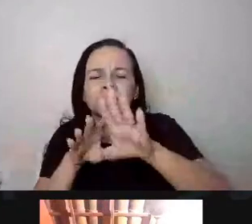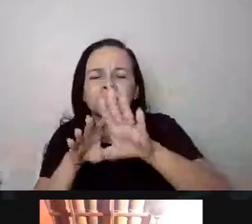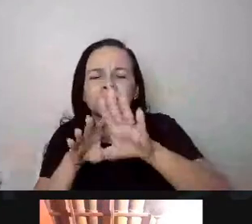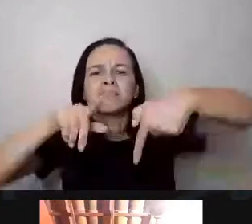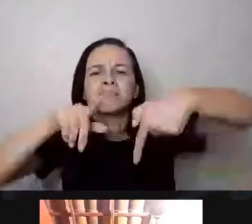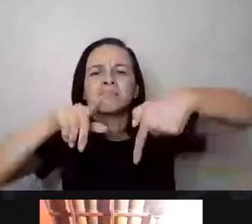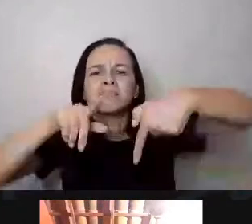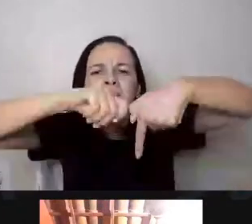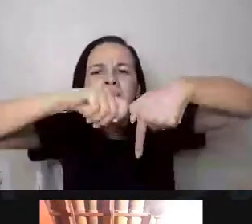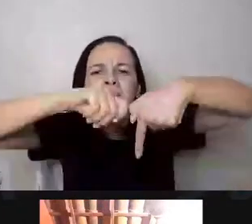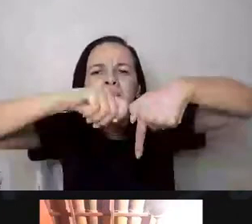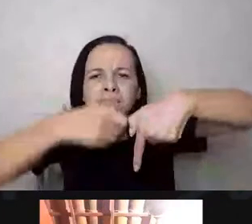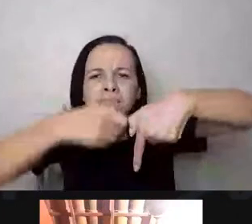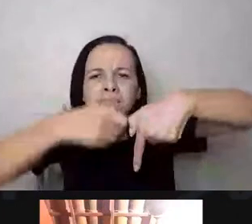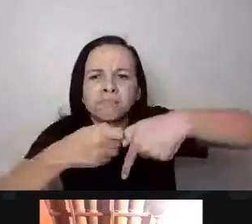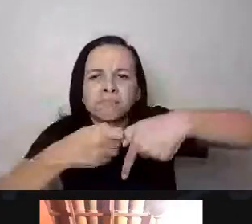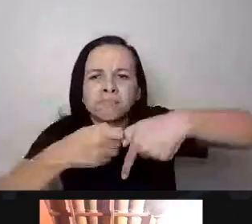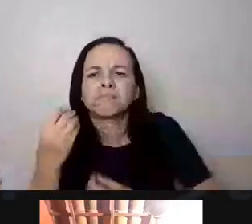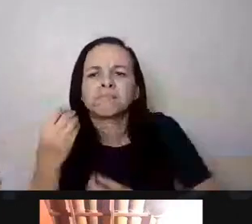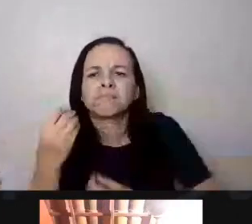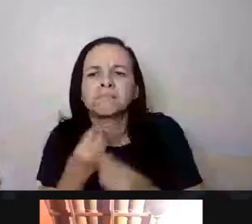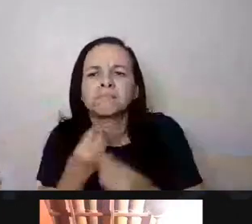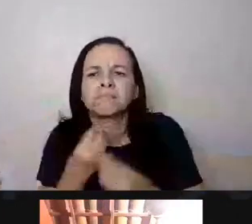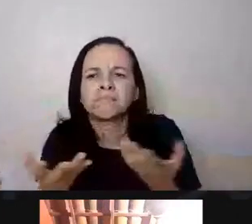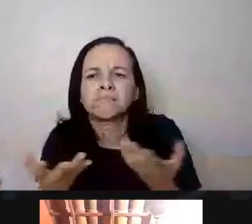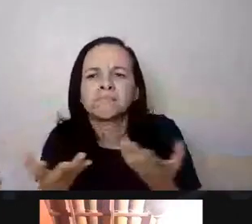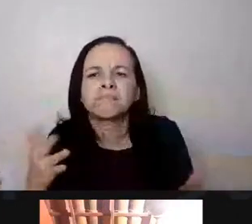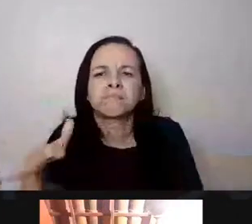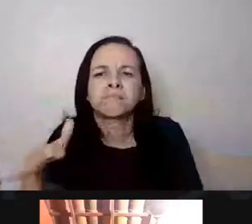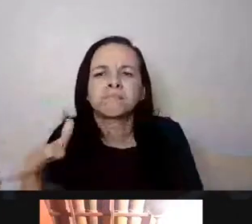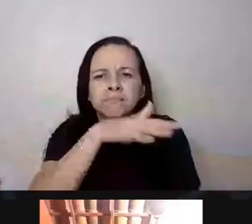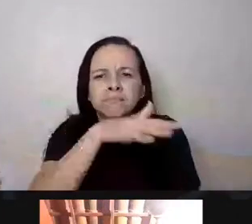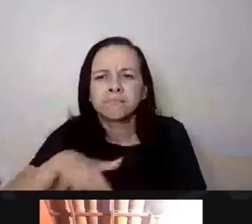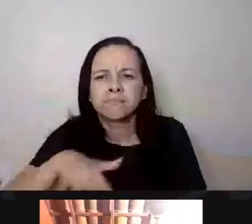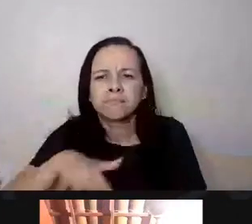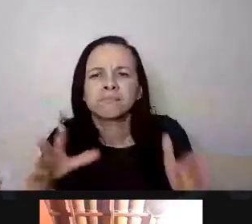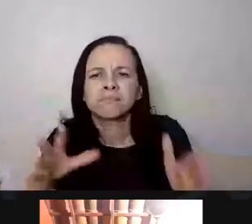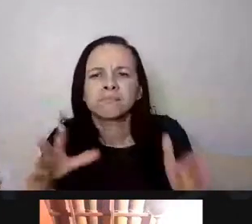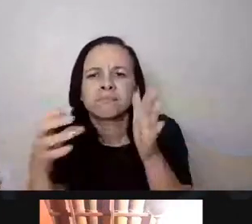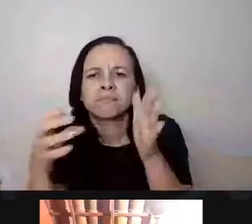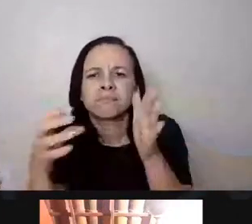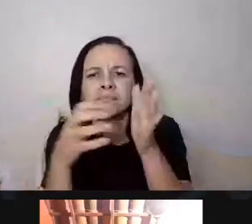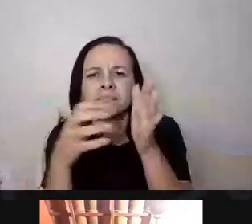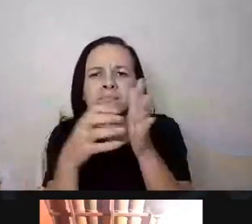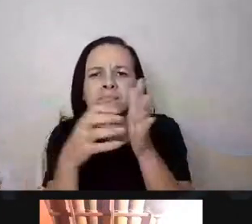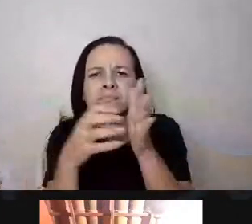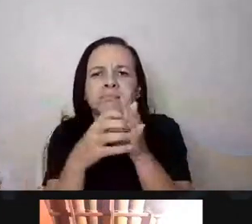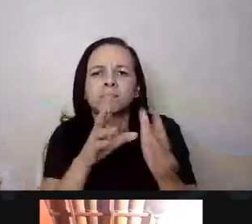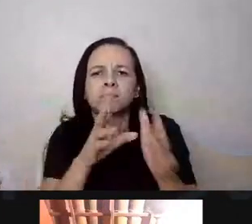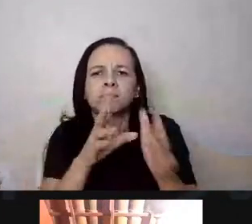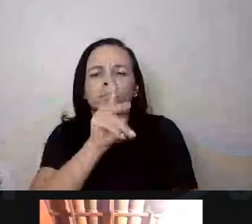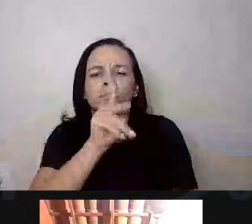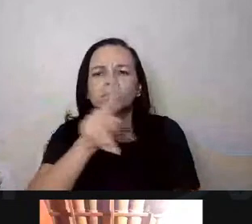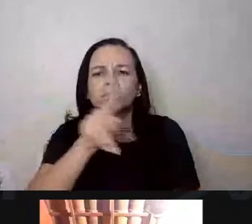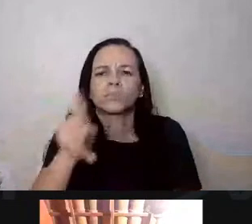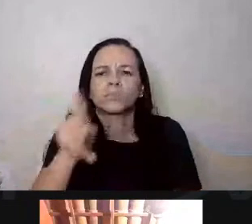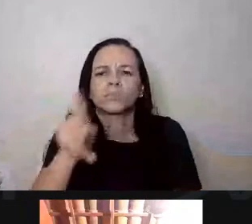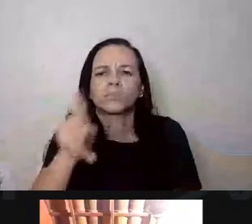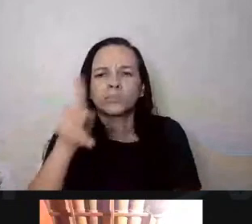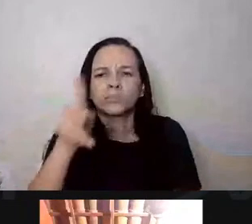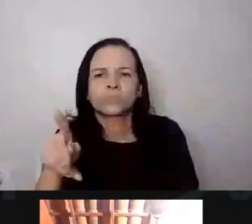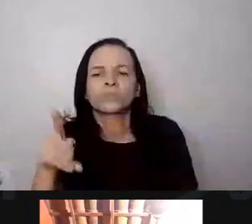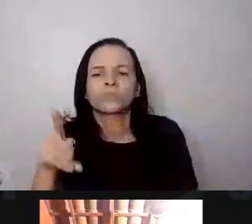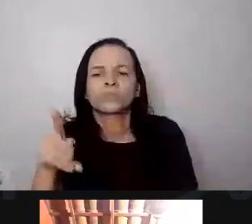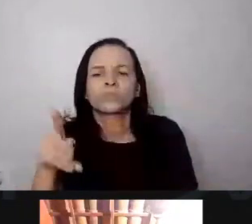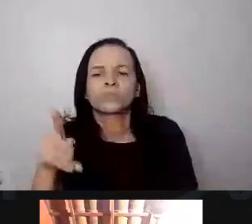escolar quilombola está dentro da Secretaria Estadual de Educação, dentro da Coordenadoria de Educação do Campo. Eu não tenho problema